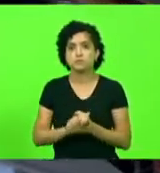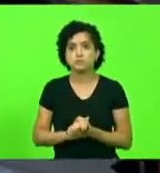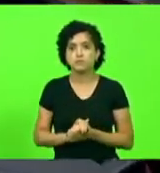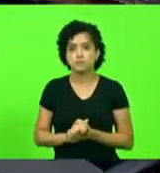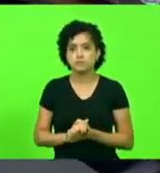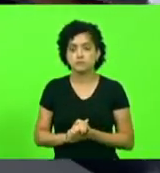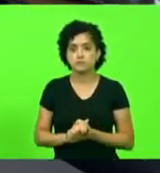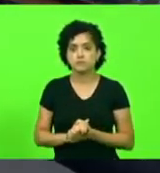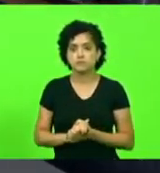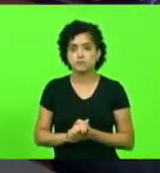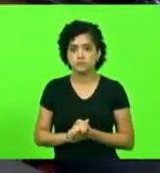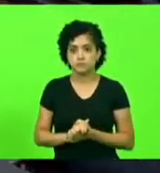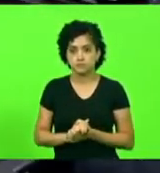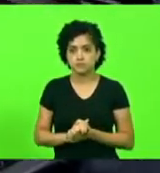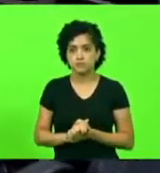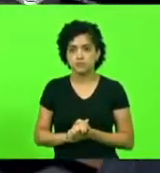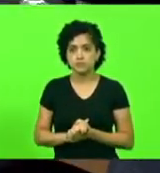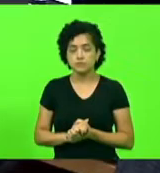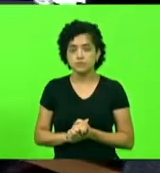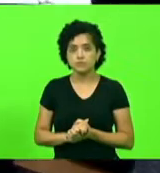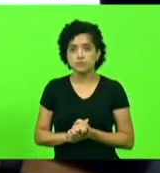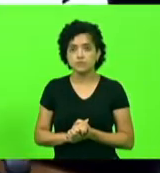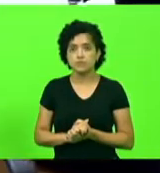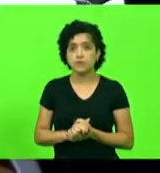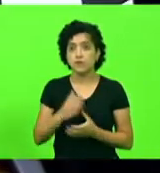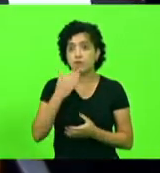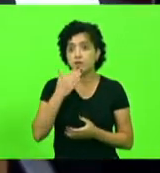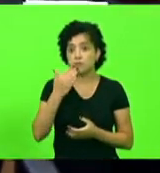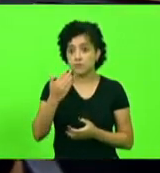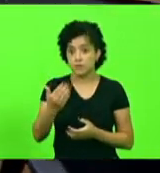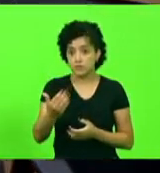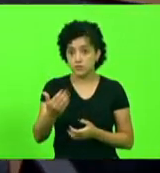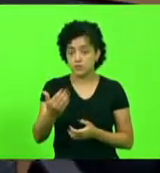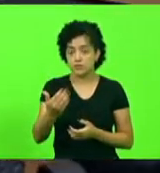Por favor, deputado Silvio, pedir a vossa excelência...